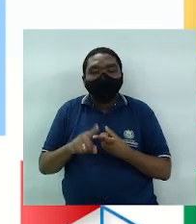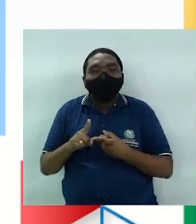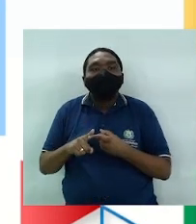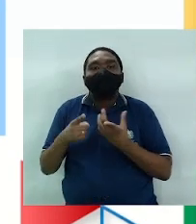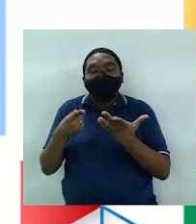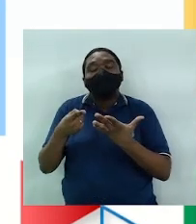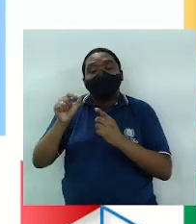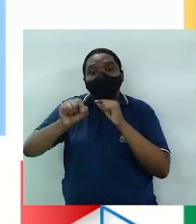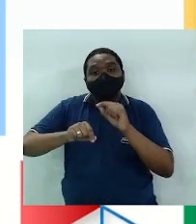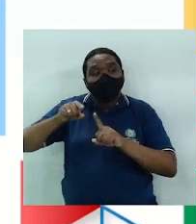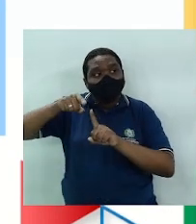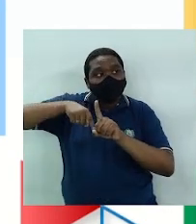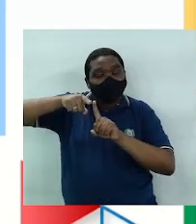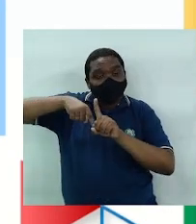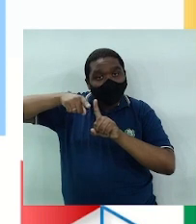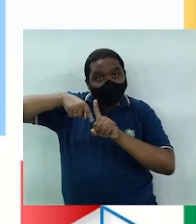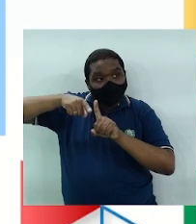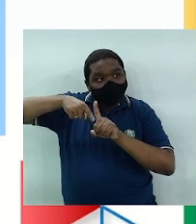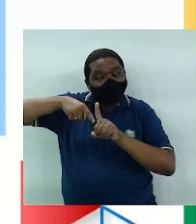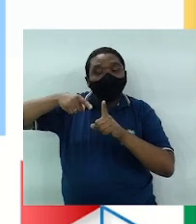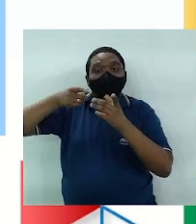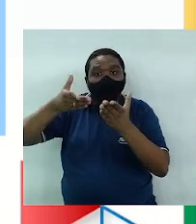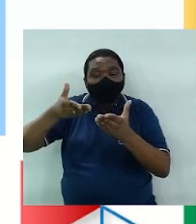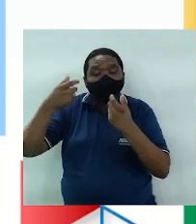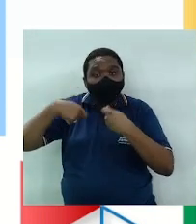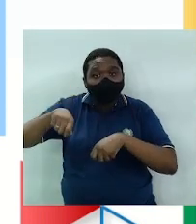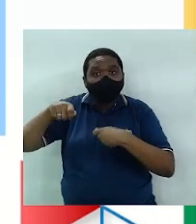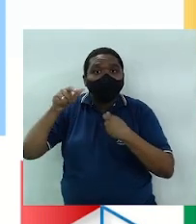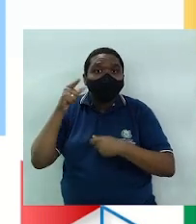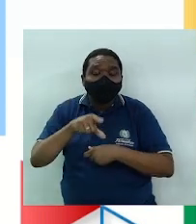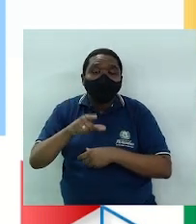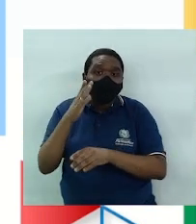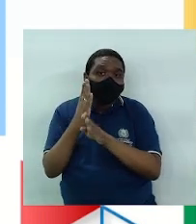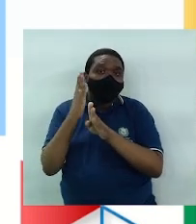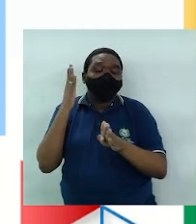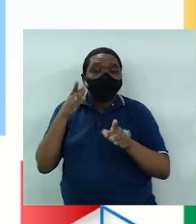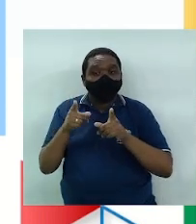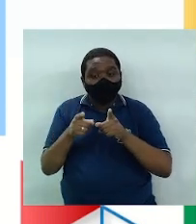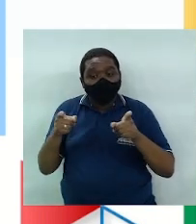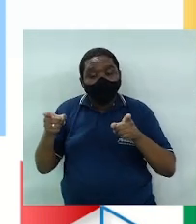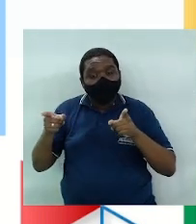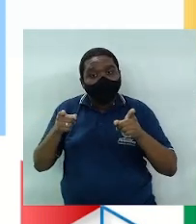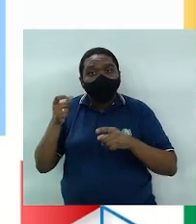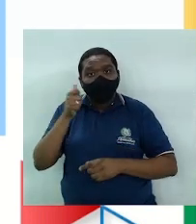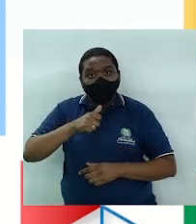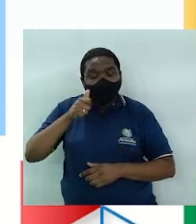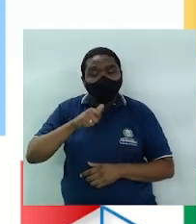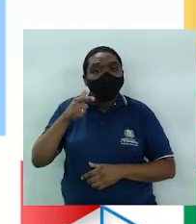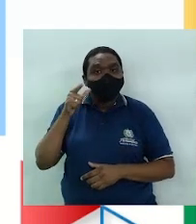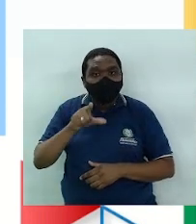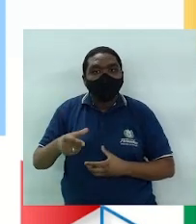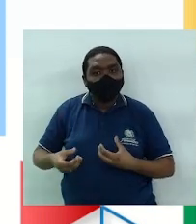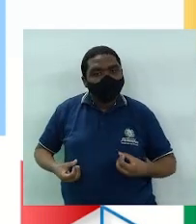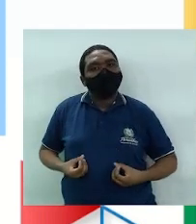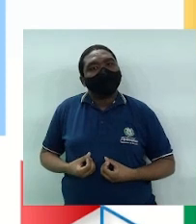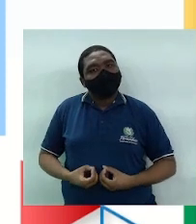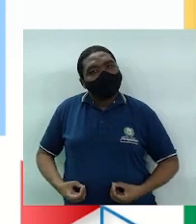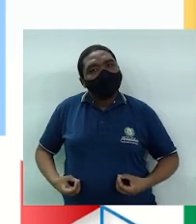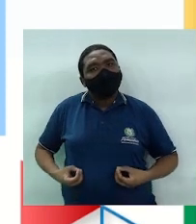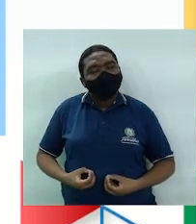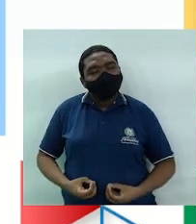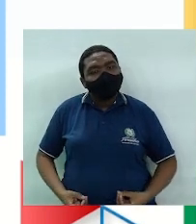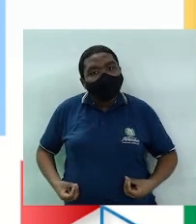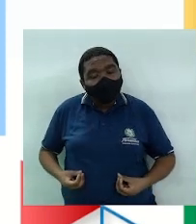temperatura, que é um método que identifica o período da ovulação da mulher, ou seja, quando ela está fértil,